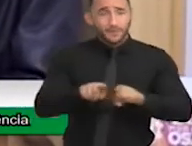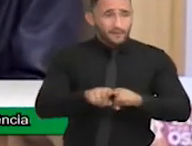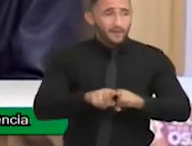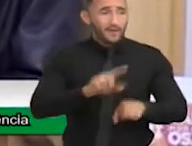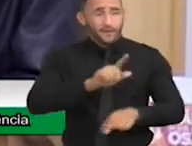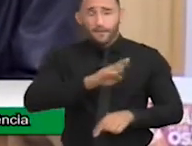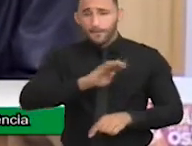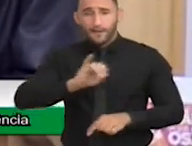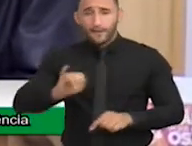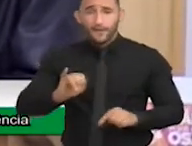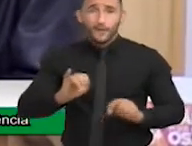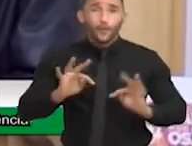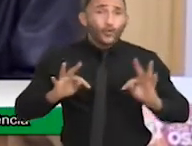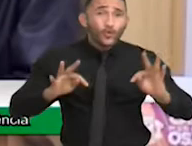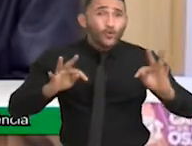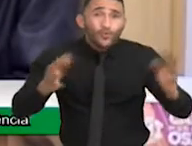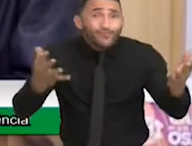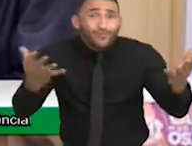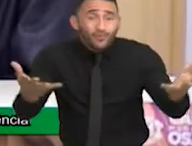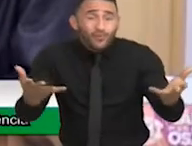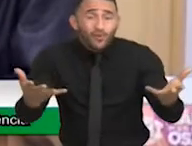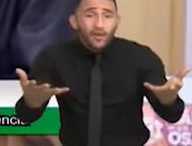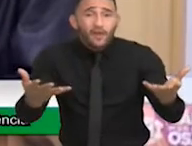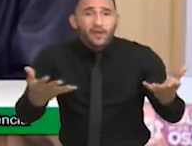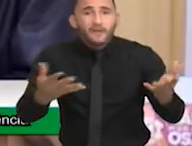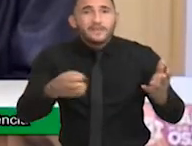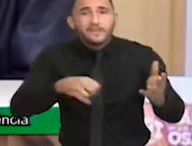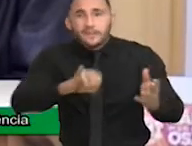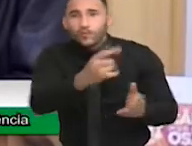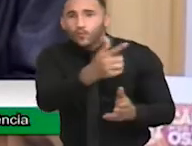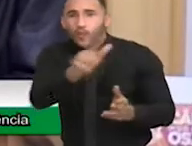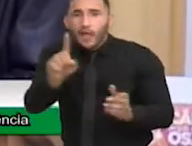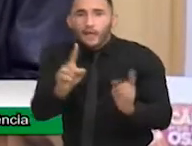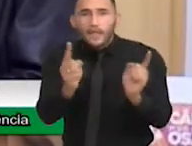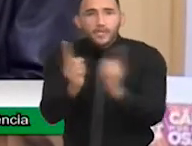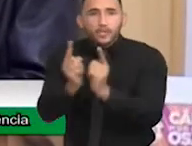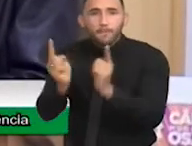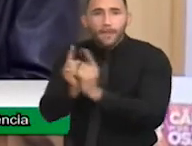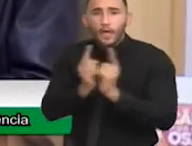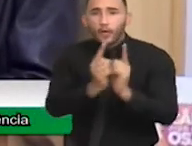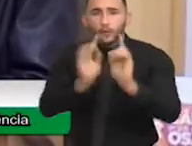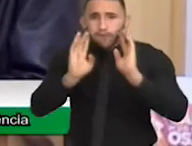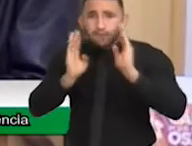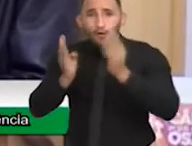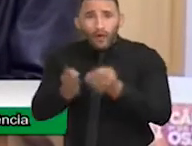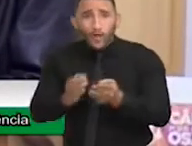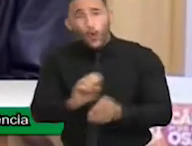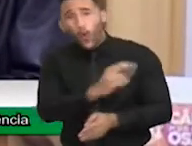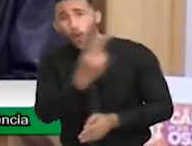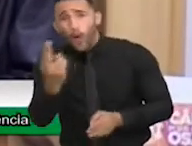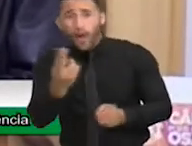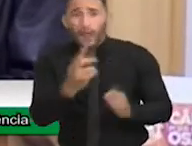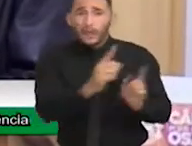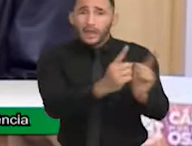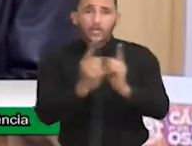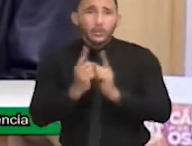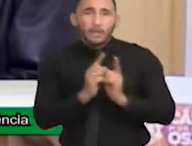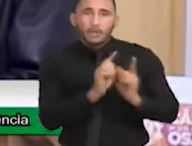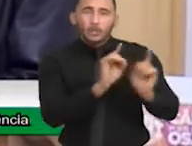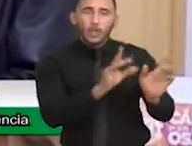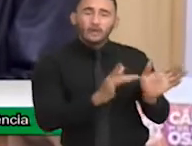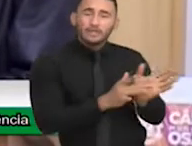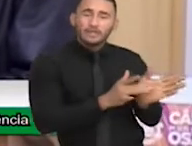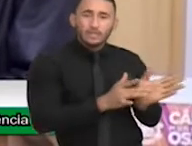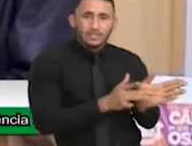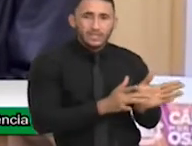Ou seja, não dar atendimento especializado ou dar um atendimento que não é especializado apenas para inglês ver,